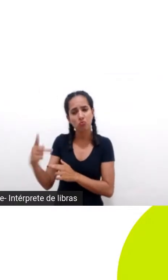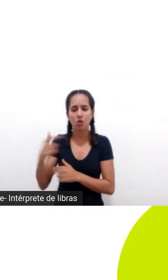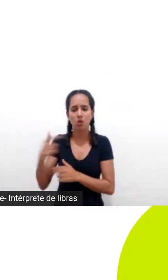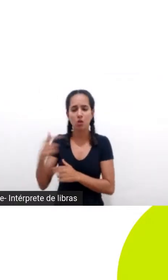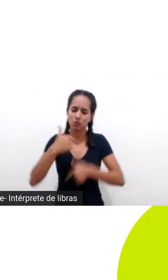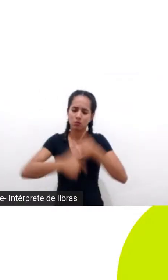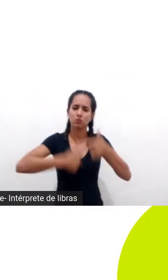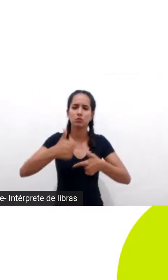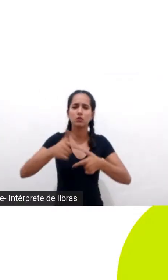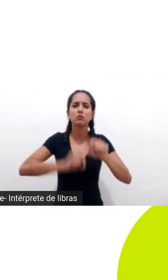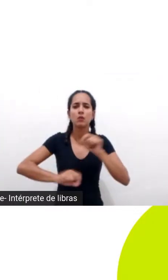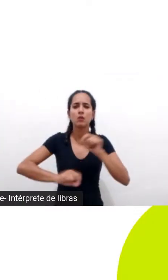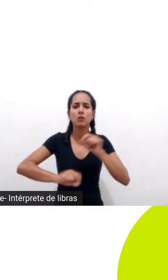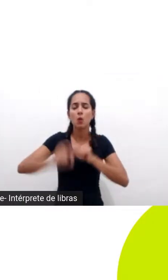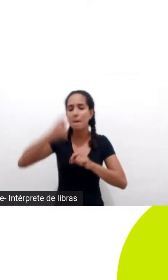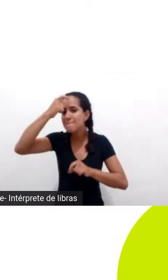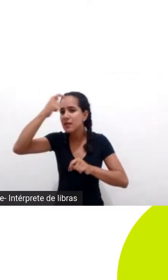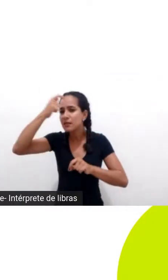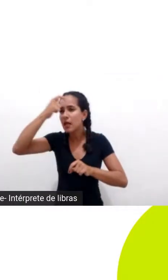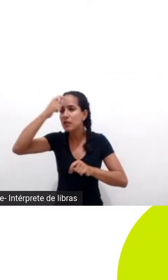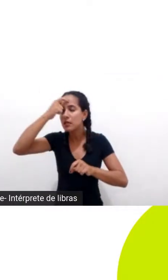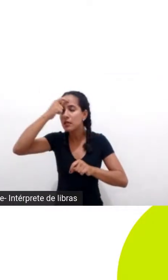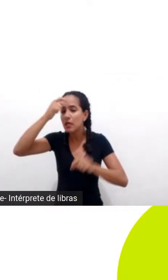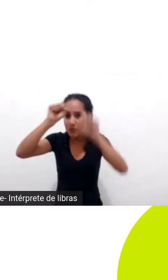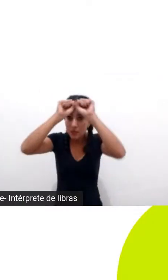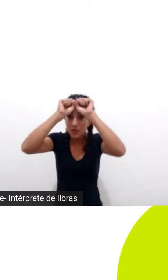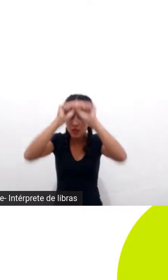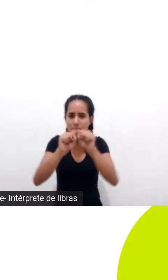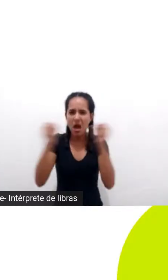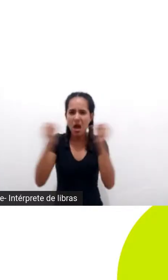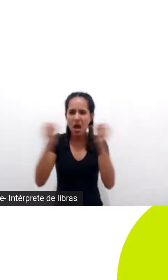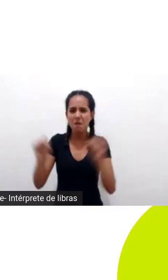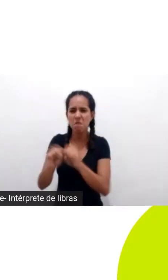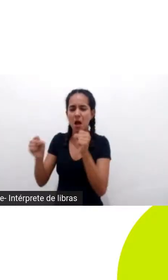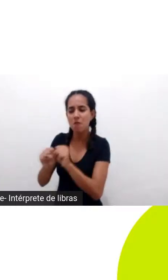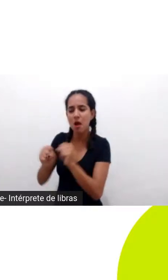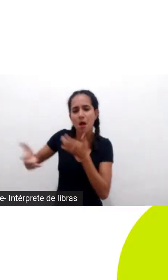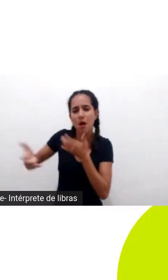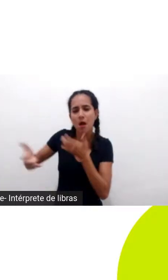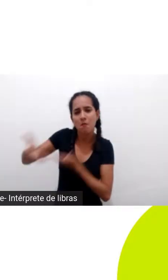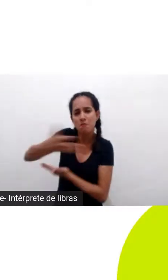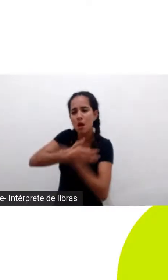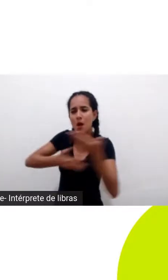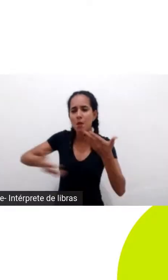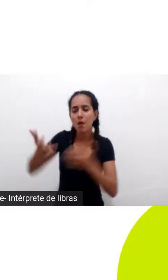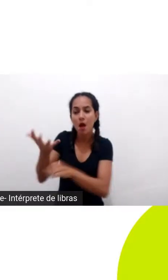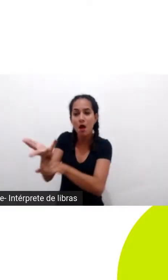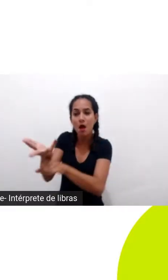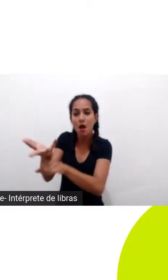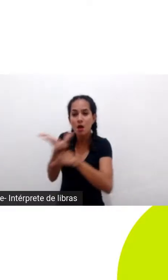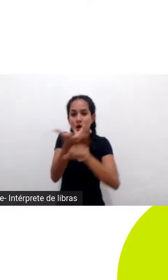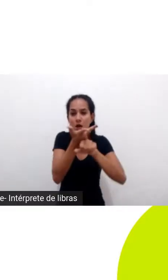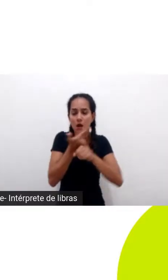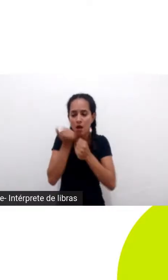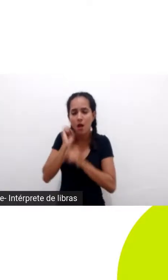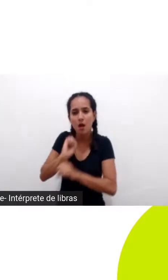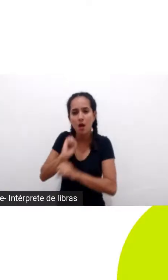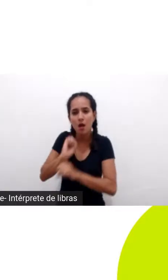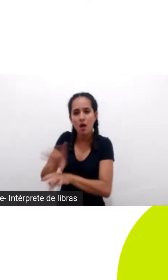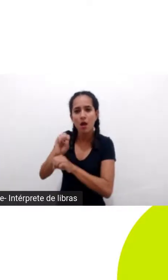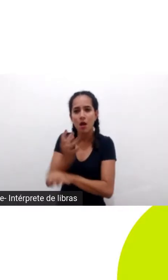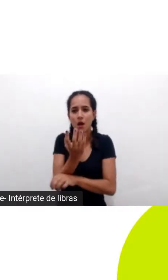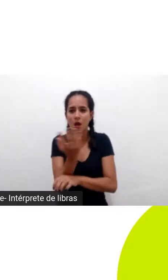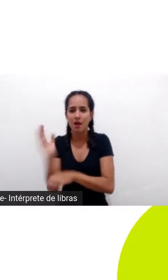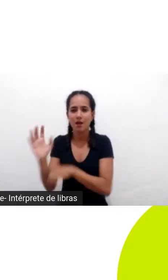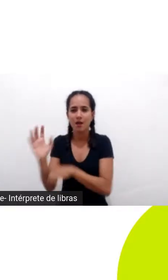contra mentalidades a gente tem que desarmar mentalidades desarmar argumentos e confiar na ciência eu lembro de uma matéria falar que 97